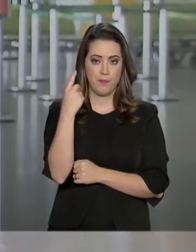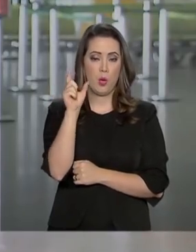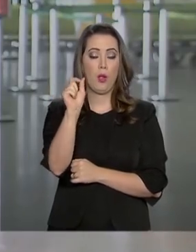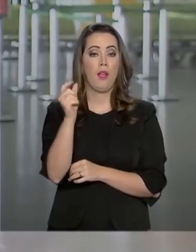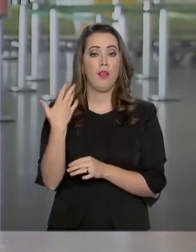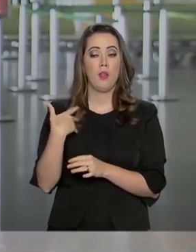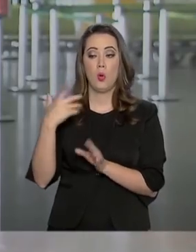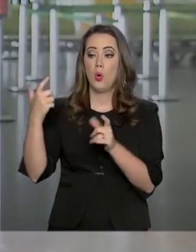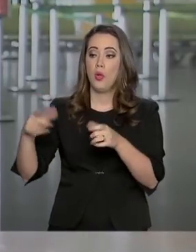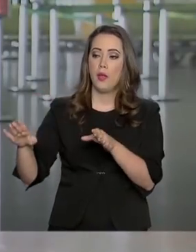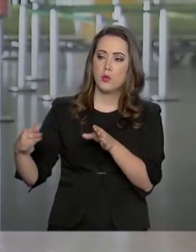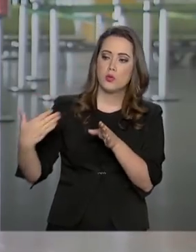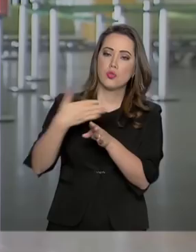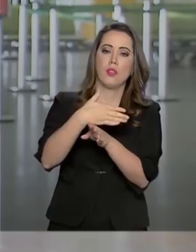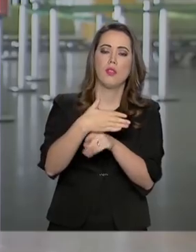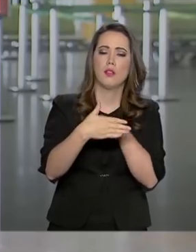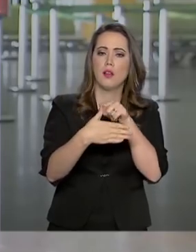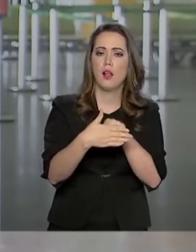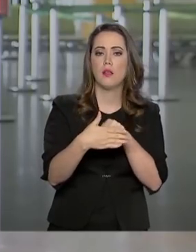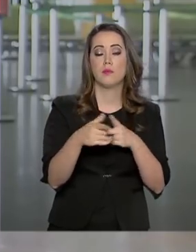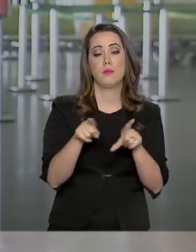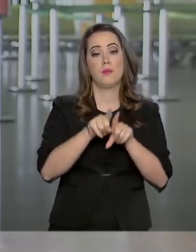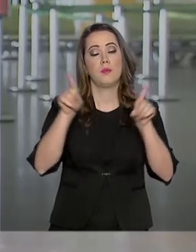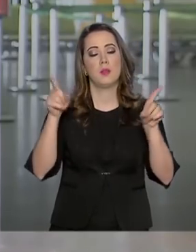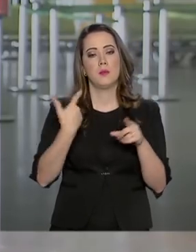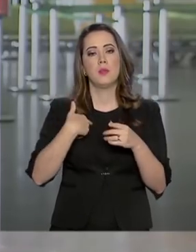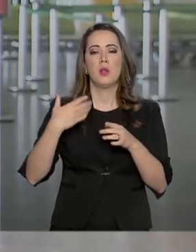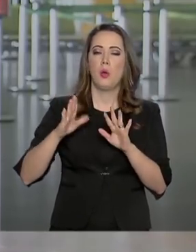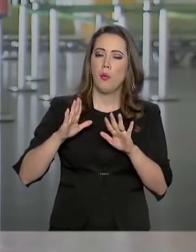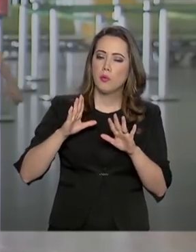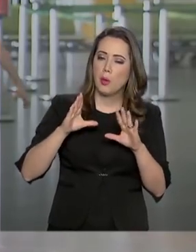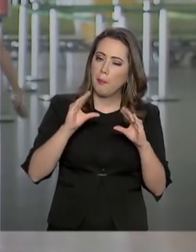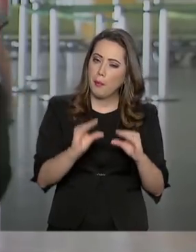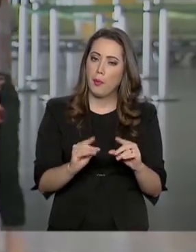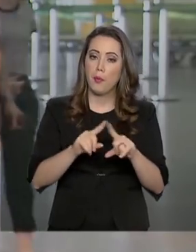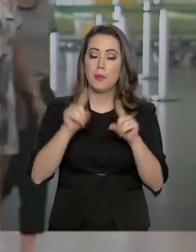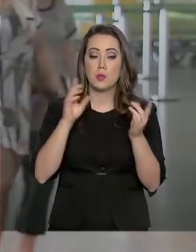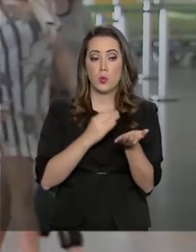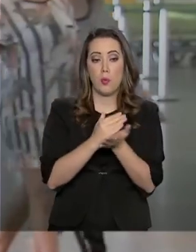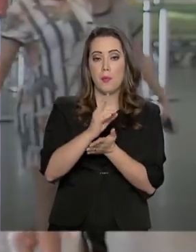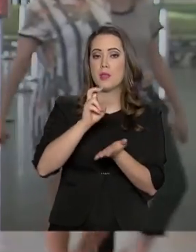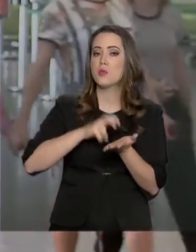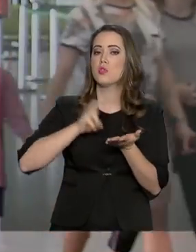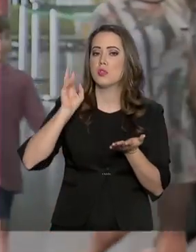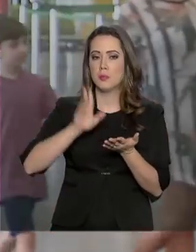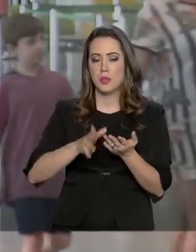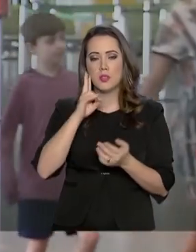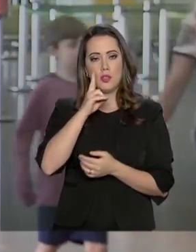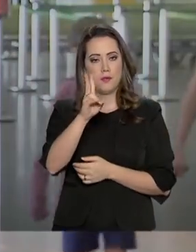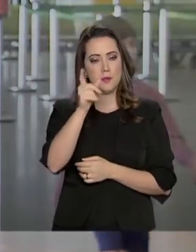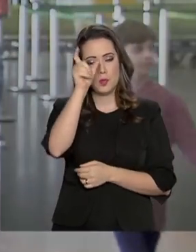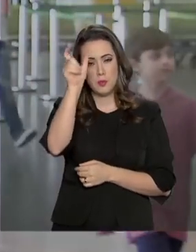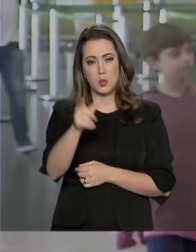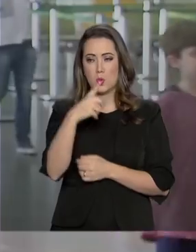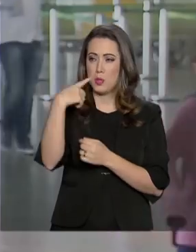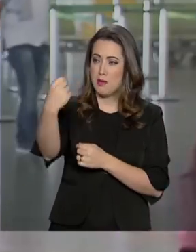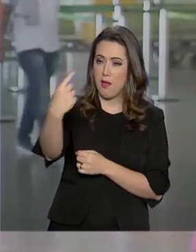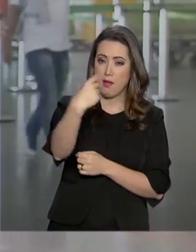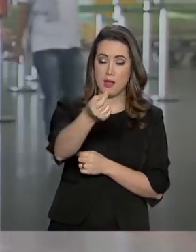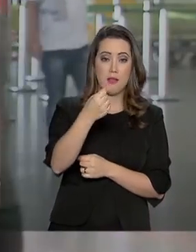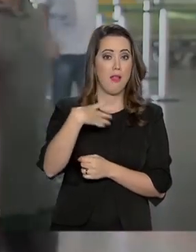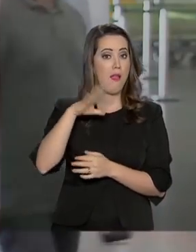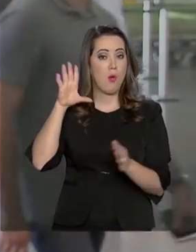E nesse momento deu uma tranquilizada, mas a gente está aqui desde o inicinho da manhã e já vimos muitas despedidas, muita gente correndo